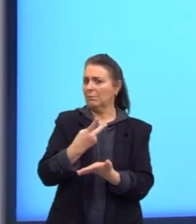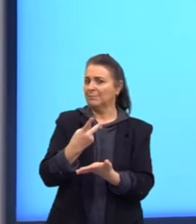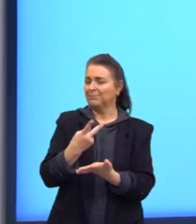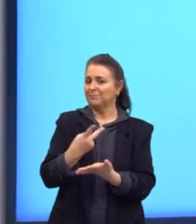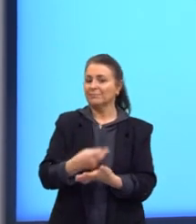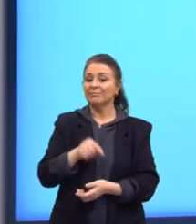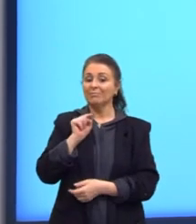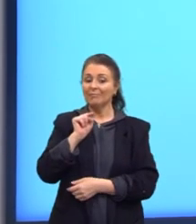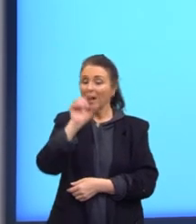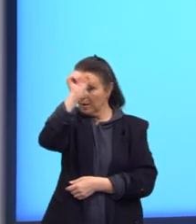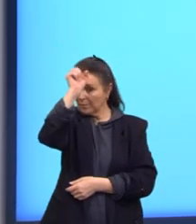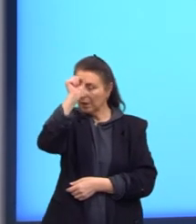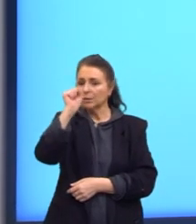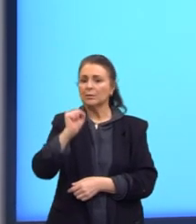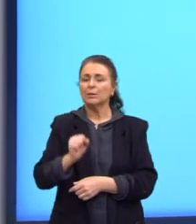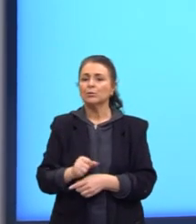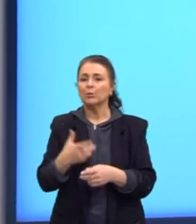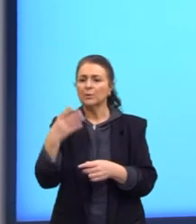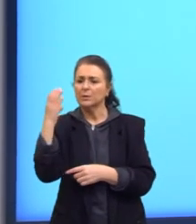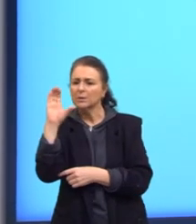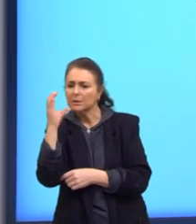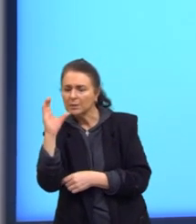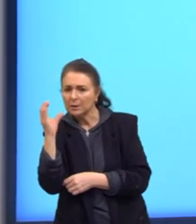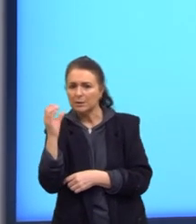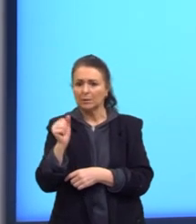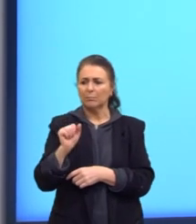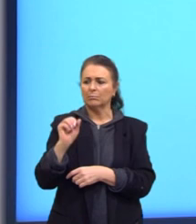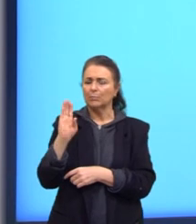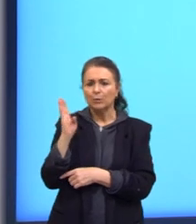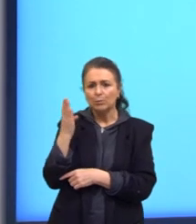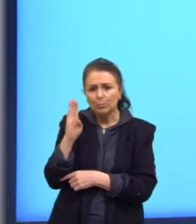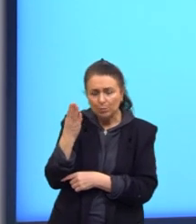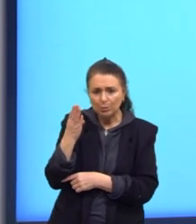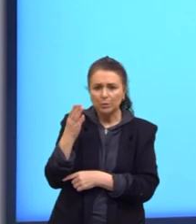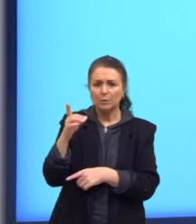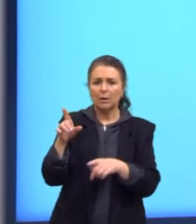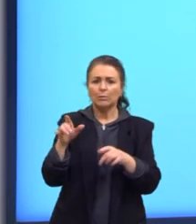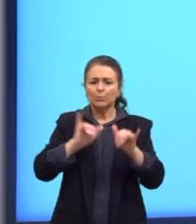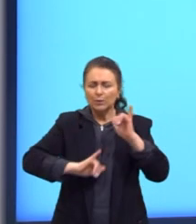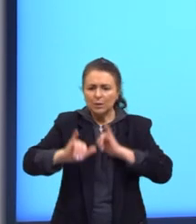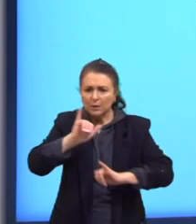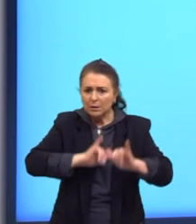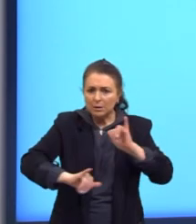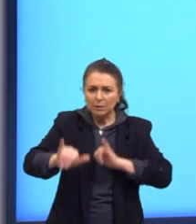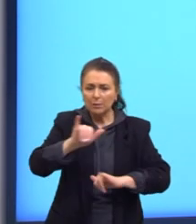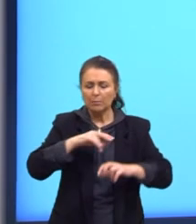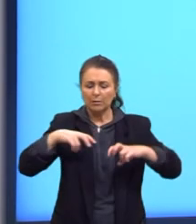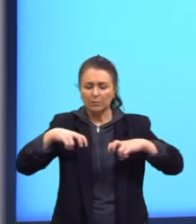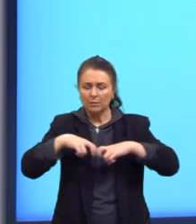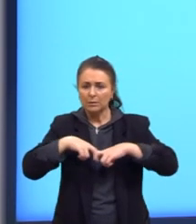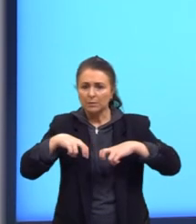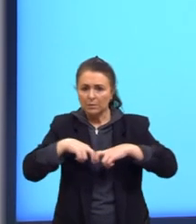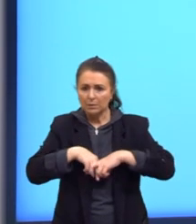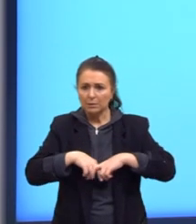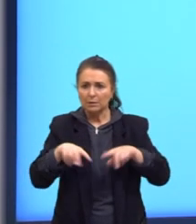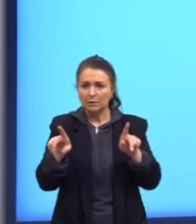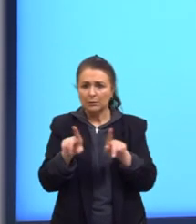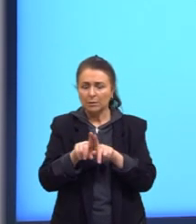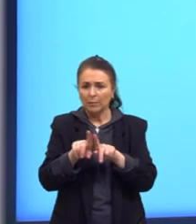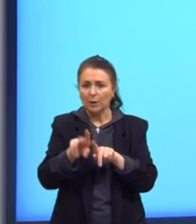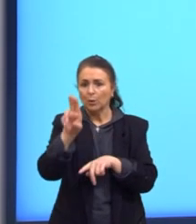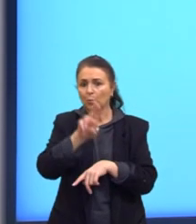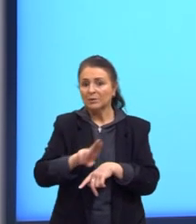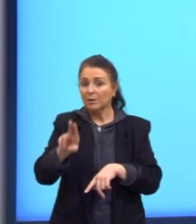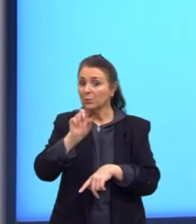vocês aprendem sobre ciência, alguma coisa sobre biologia, sobre química, sobre física, através